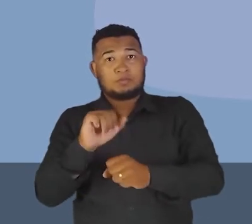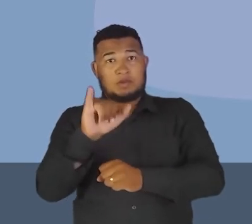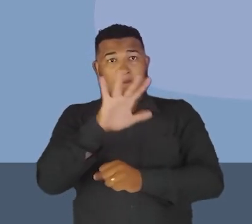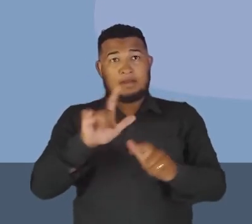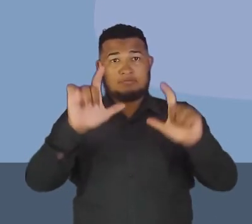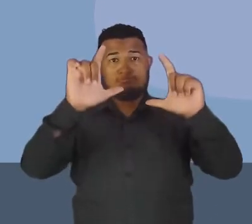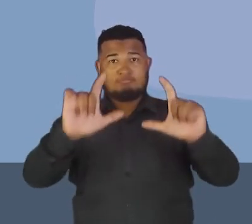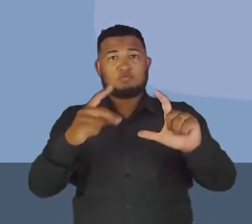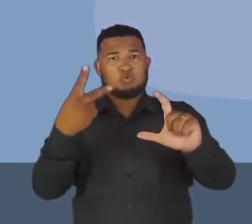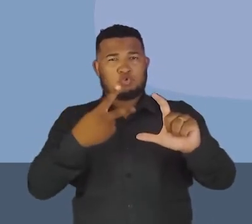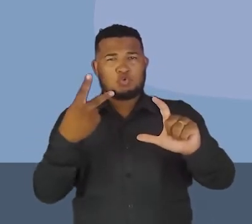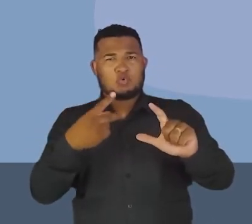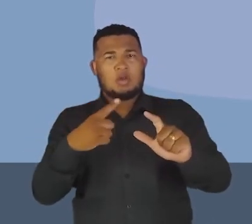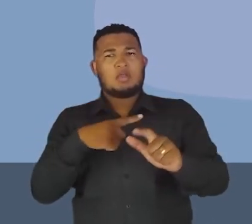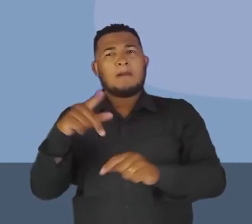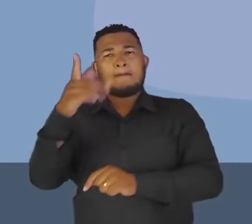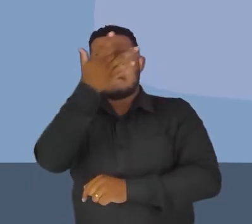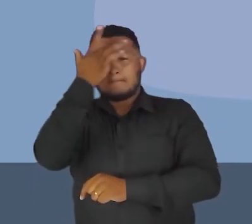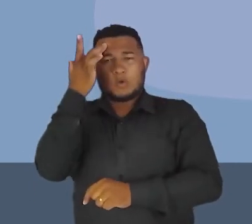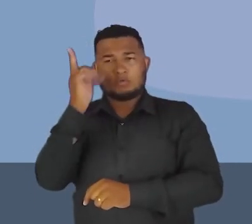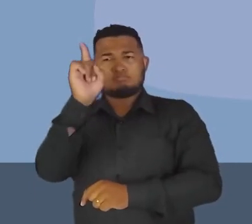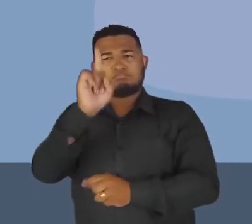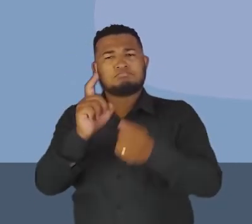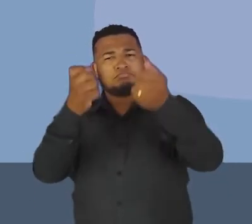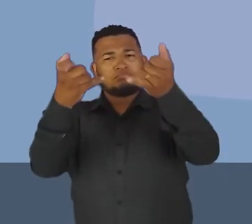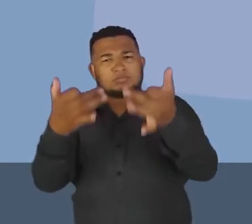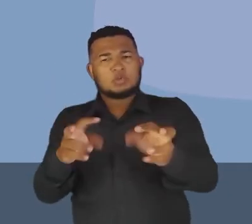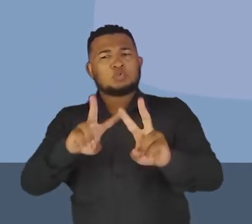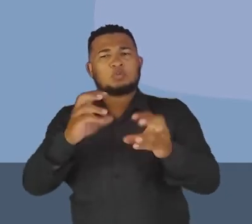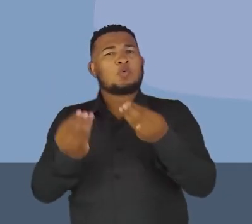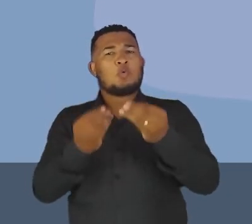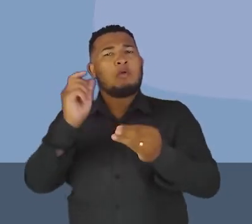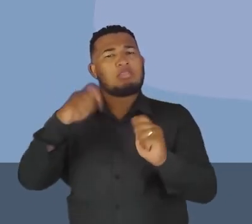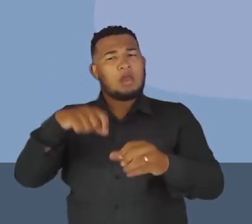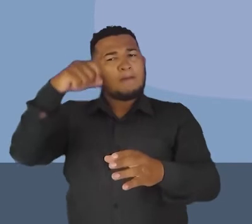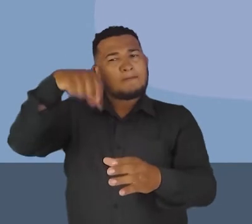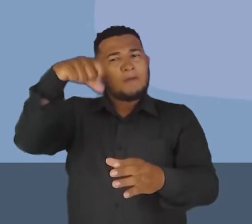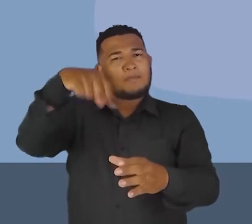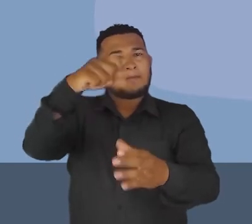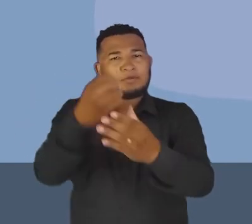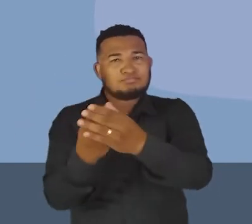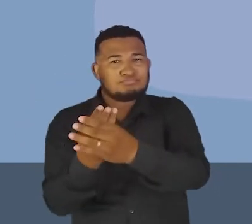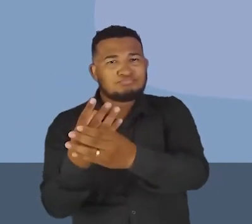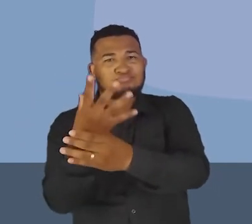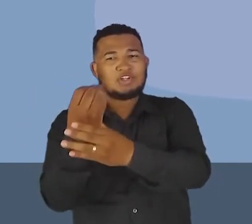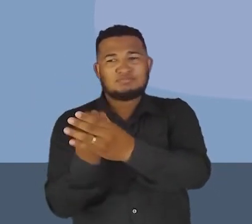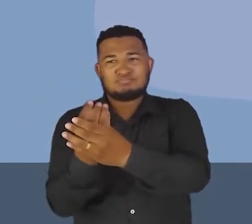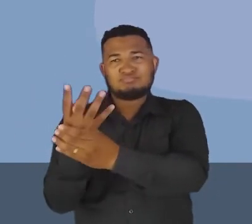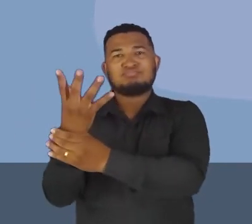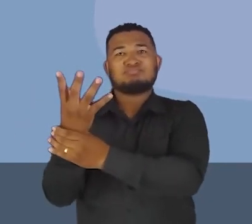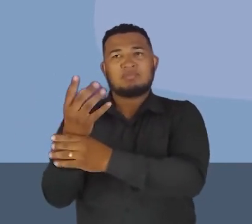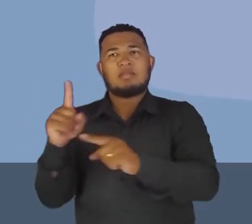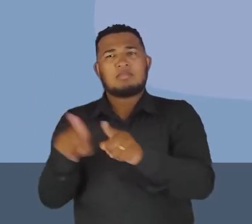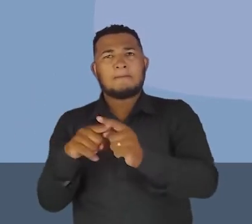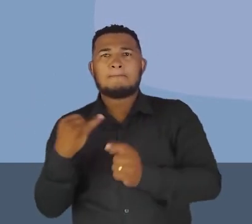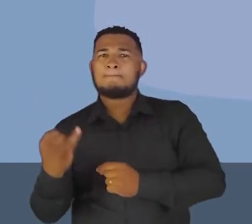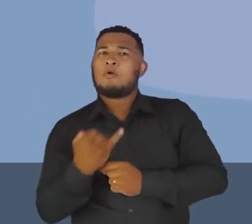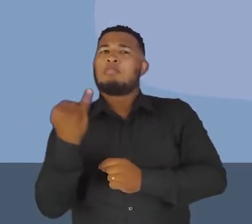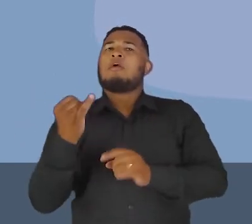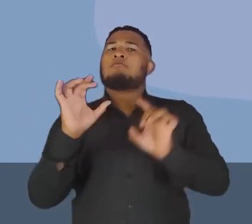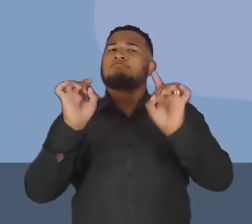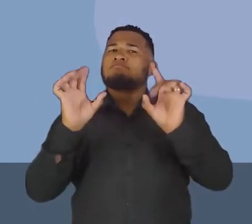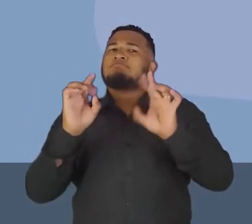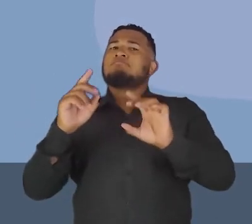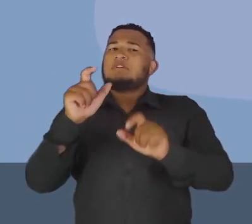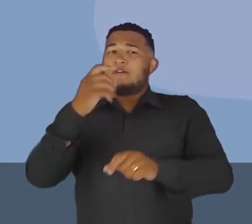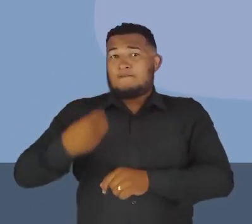a gente tem uma pessoa explicando para as crianças, olha, a questão da plantação da horta, né? Da importância das verduras, né? Na